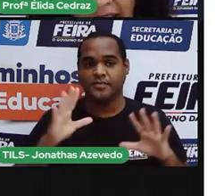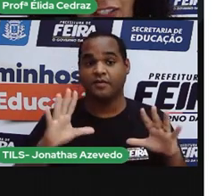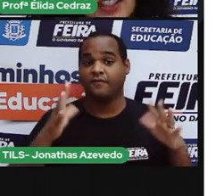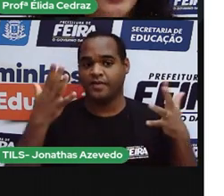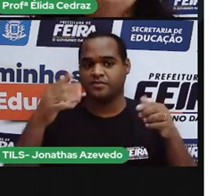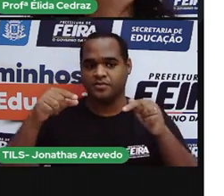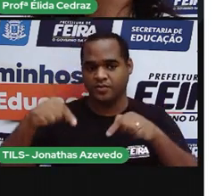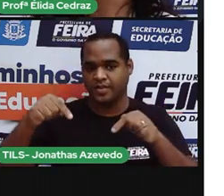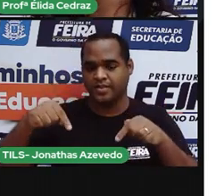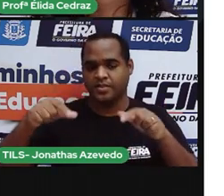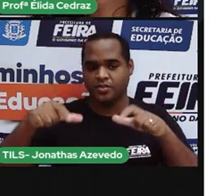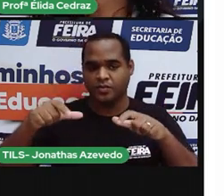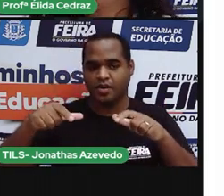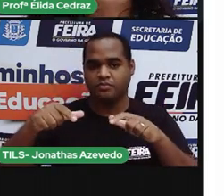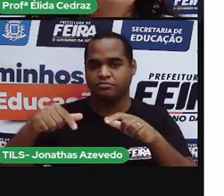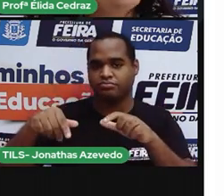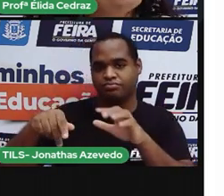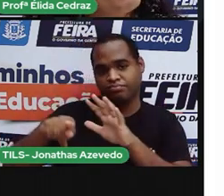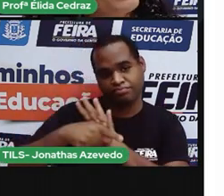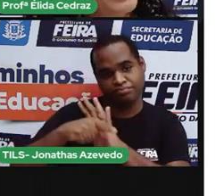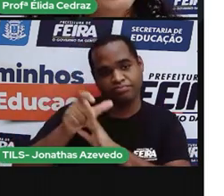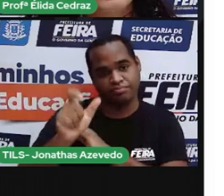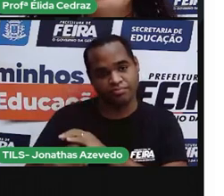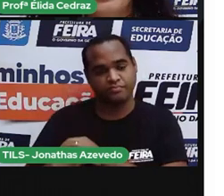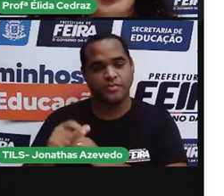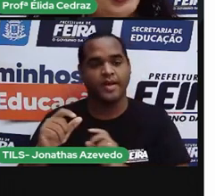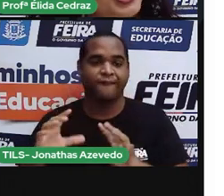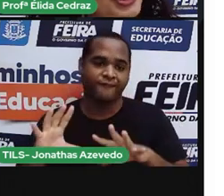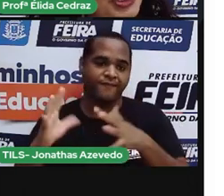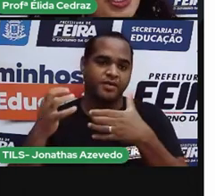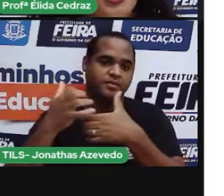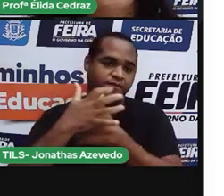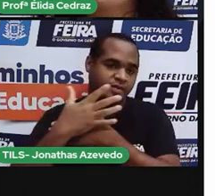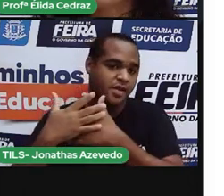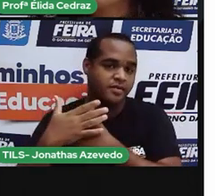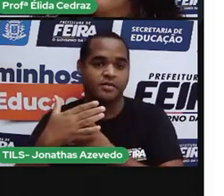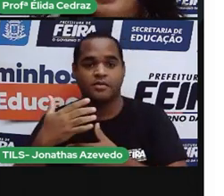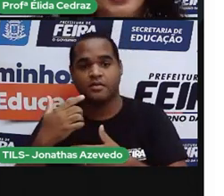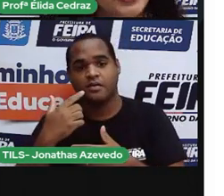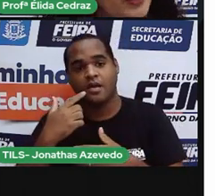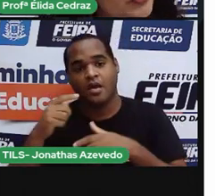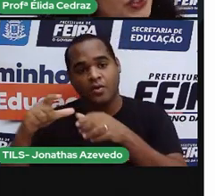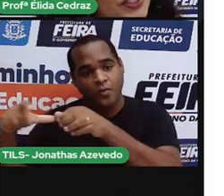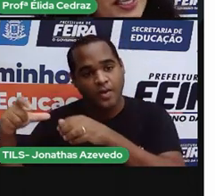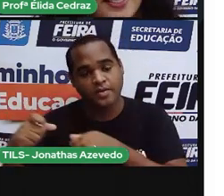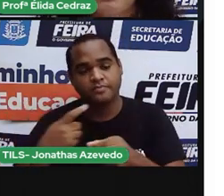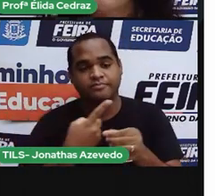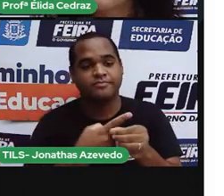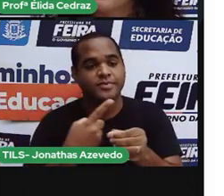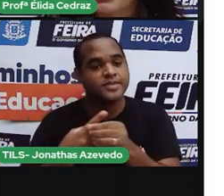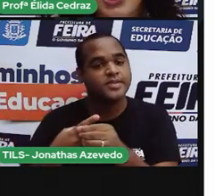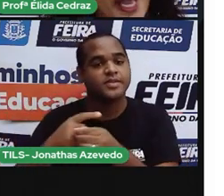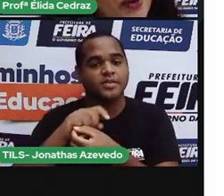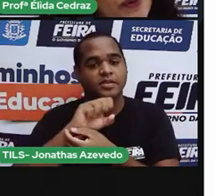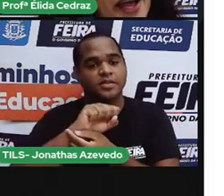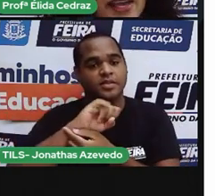cidade. Muitas são comemoradas nos distritos. São José,